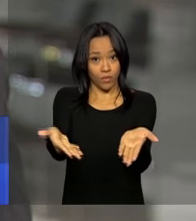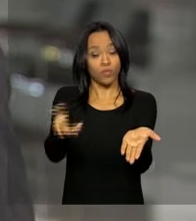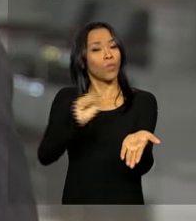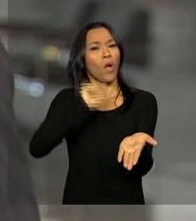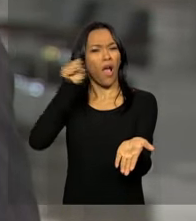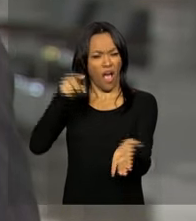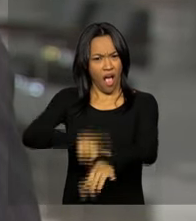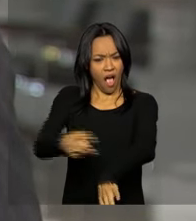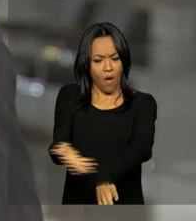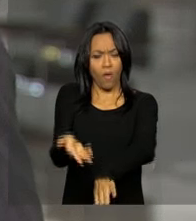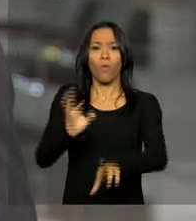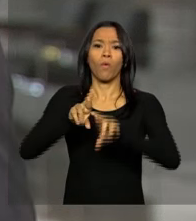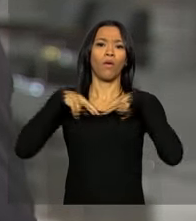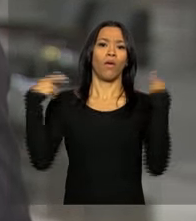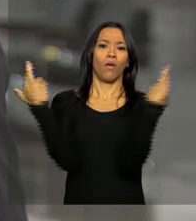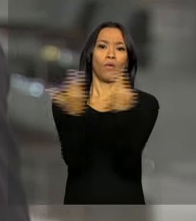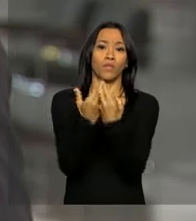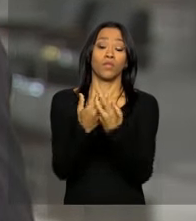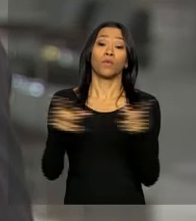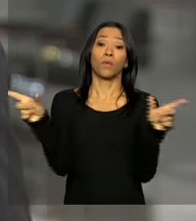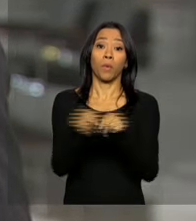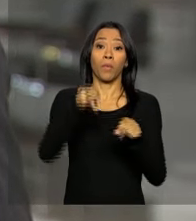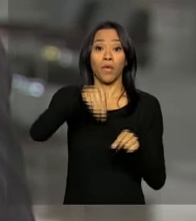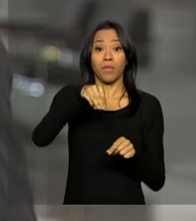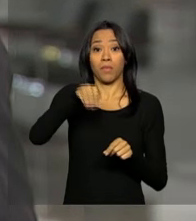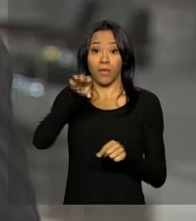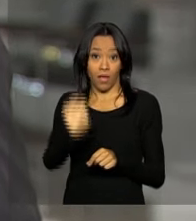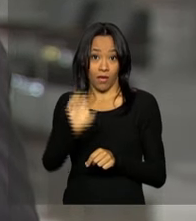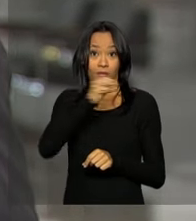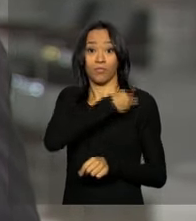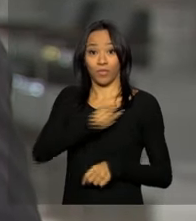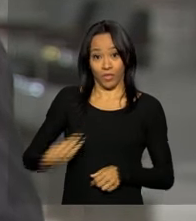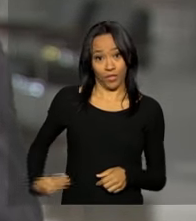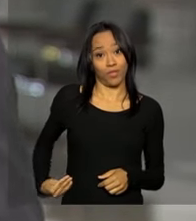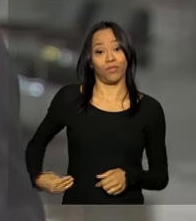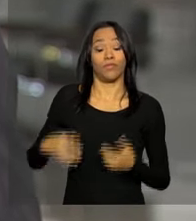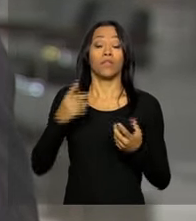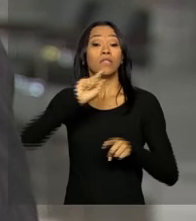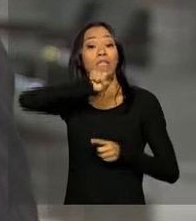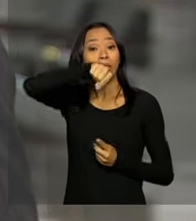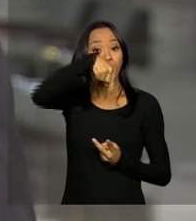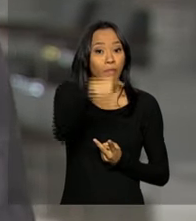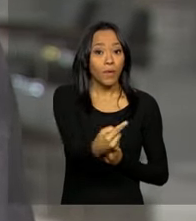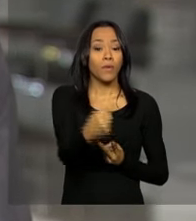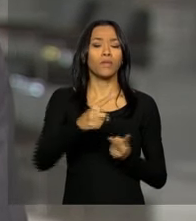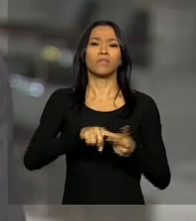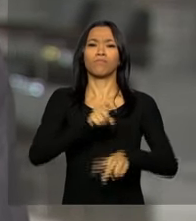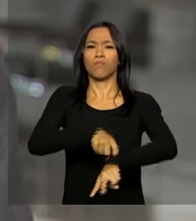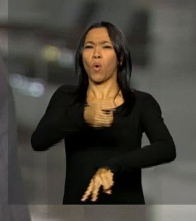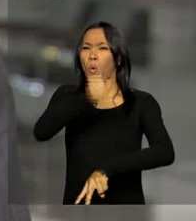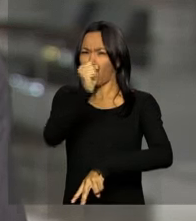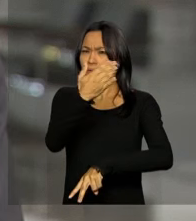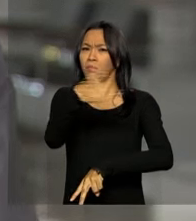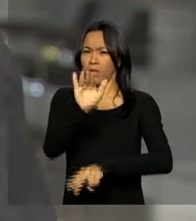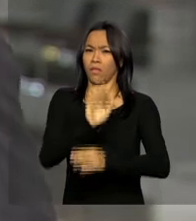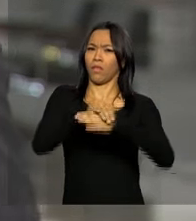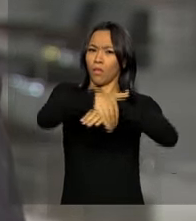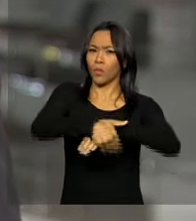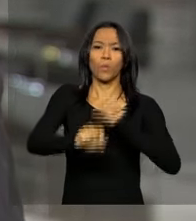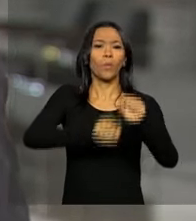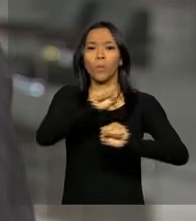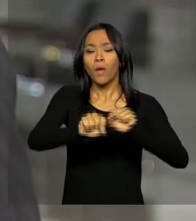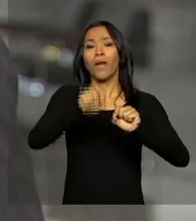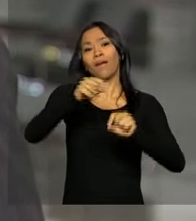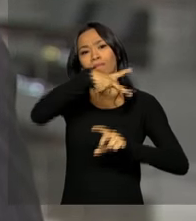momento, ela está reunida com o ministro de Minas e Energia, Eduardo Braga. E depois, mais tarde, às 8h30 da noite, a